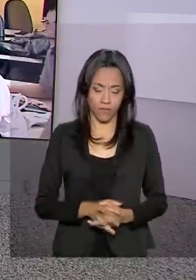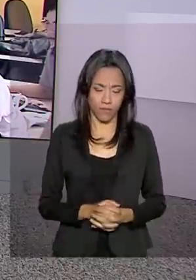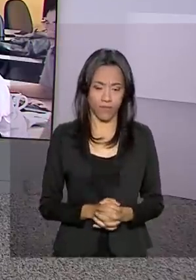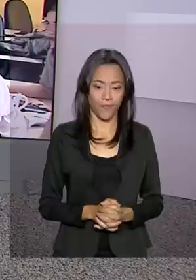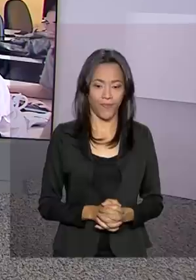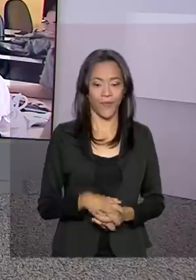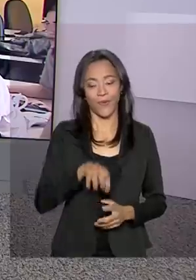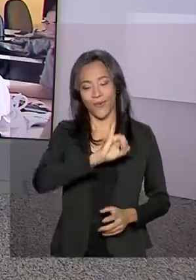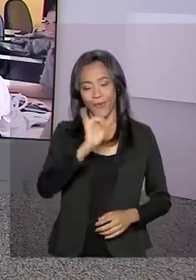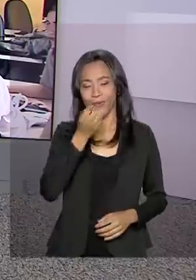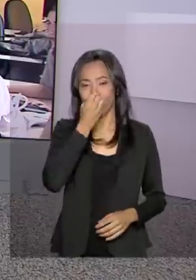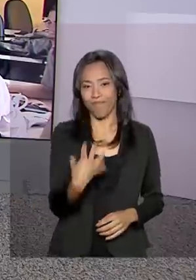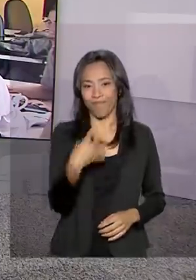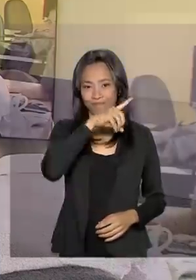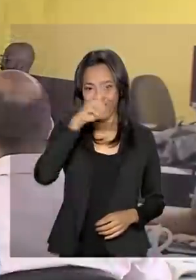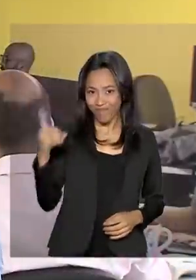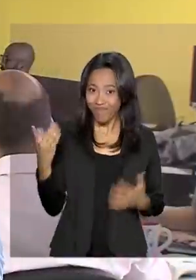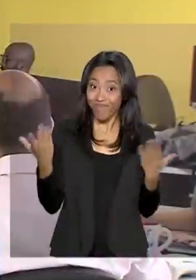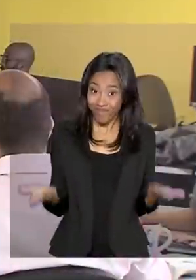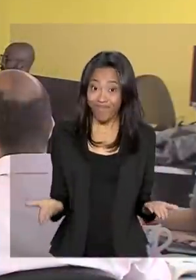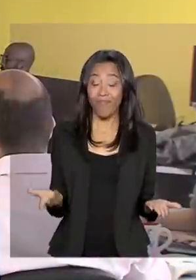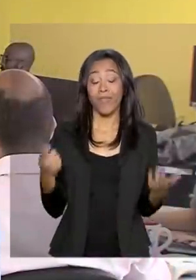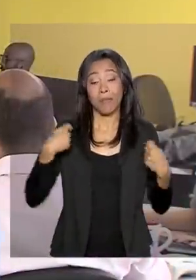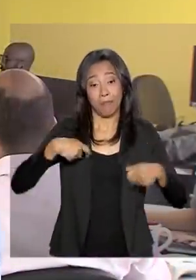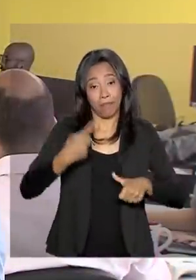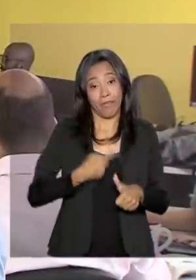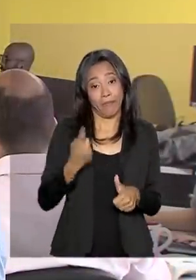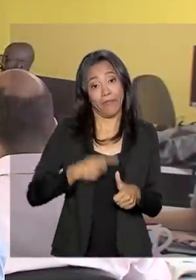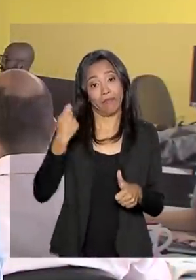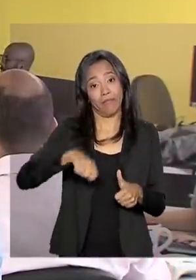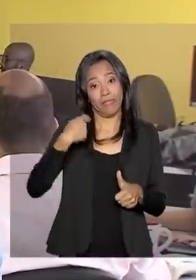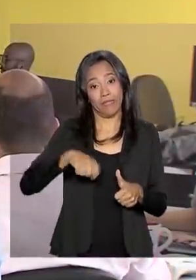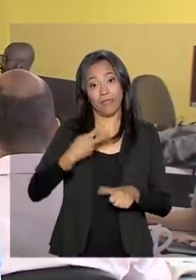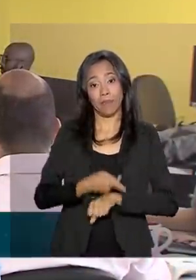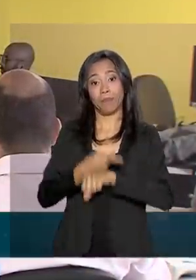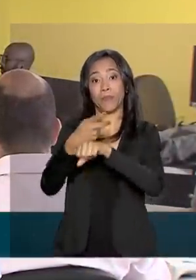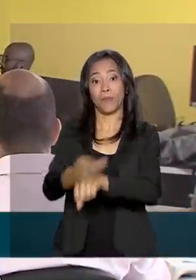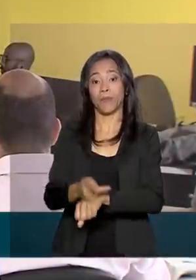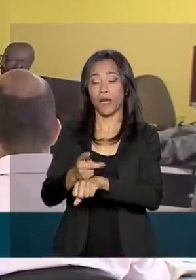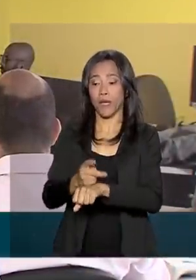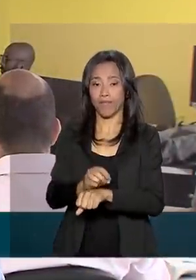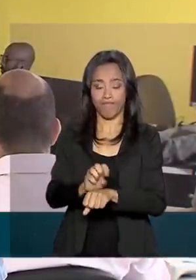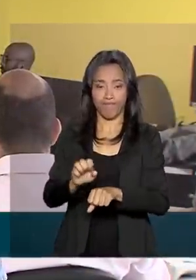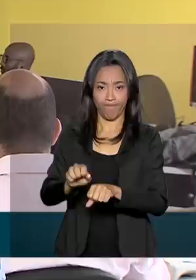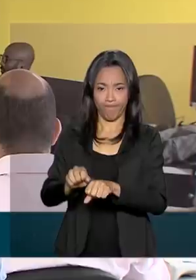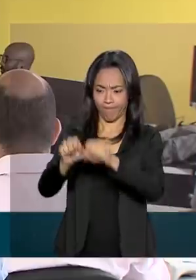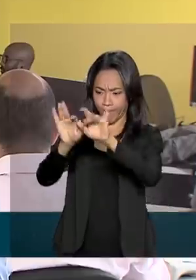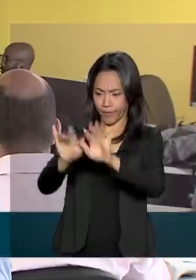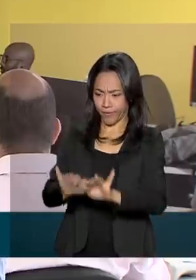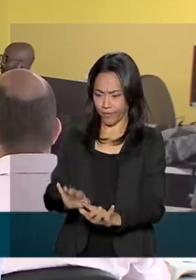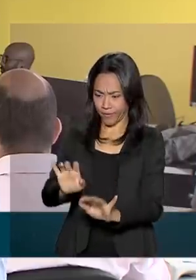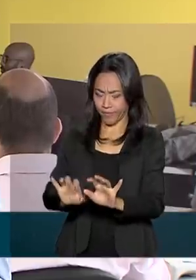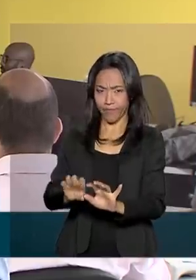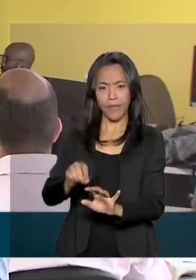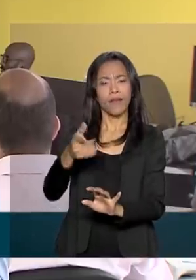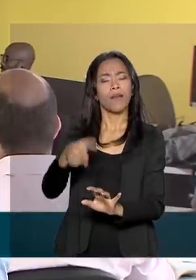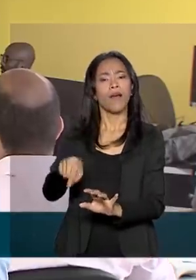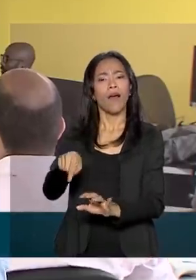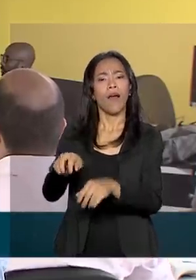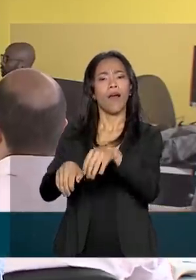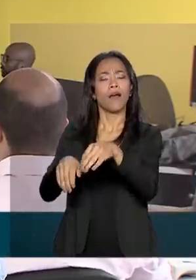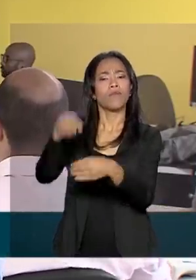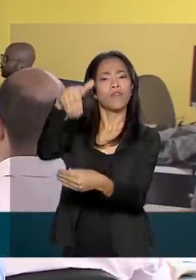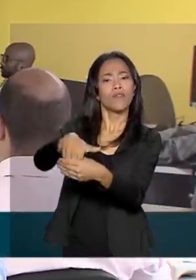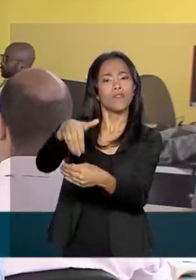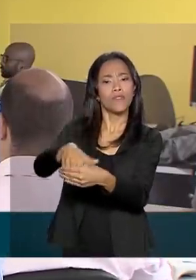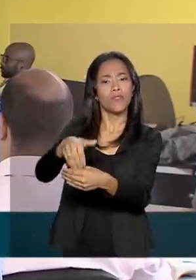Oi, Carla. Bom dia. Antes de tudo, o eleitor precisa fazer uma consulta no portal do Tribunal Superior Eleitoral, TSE, na área Serviços ao